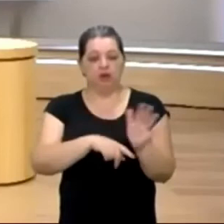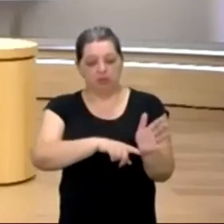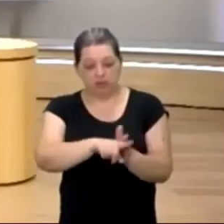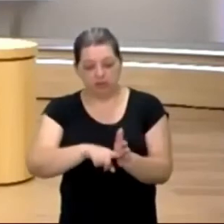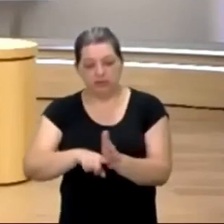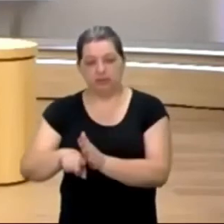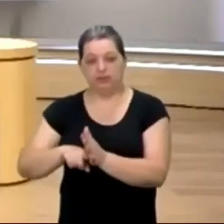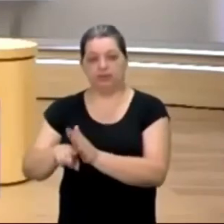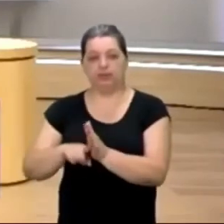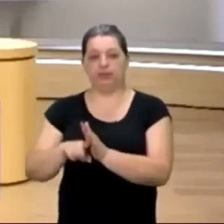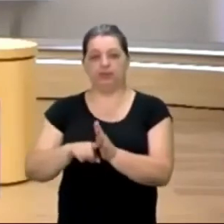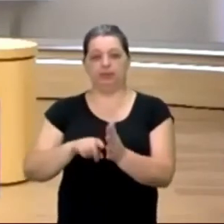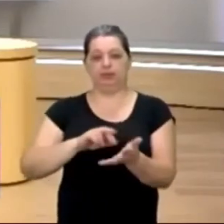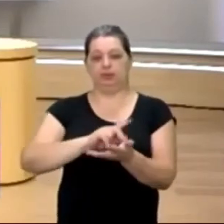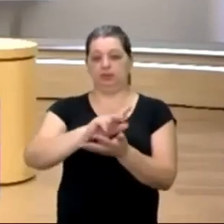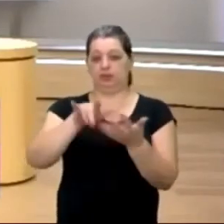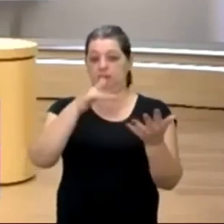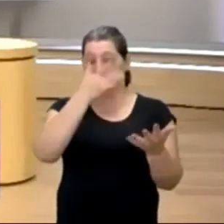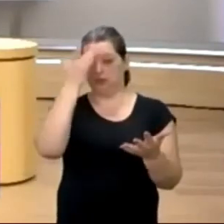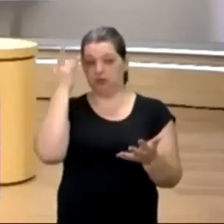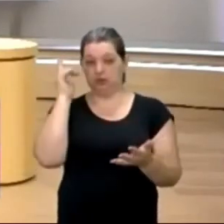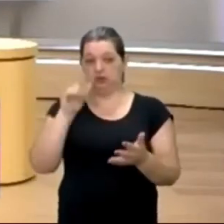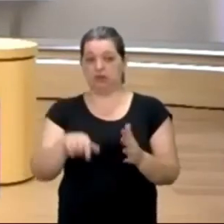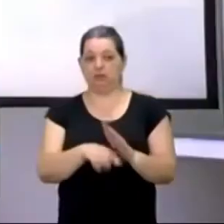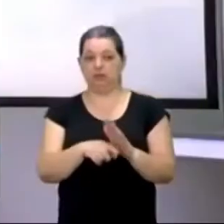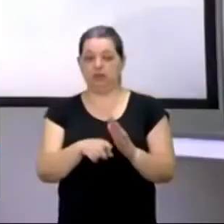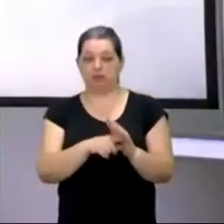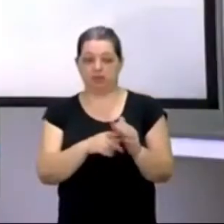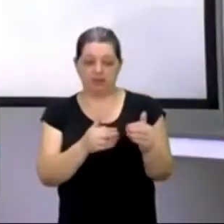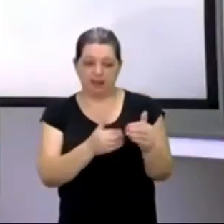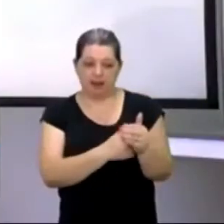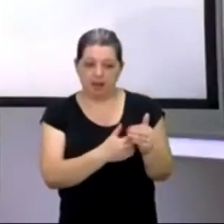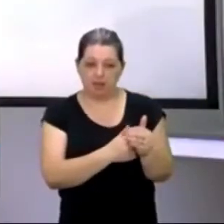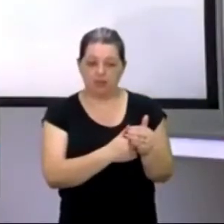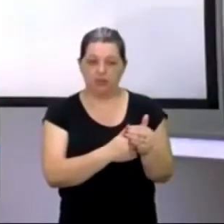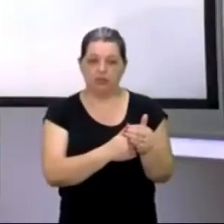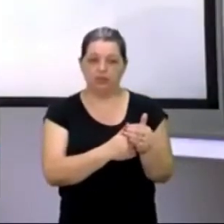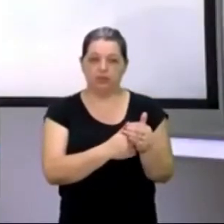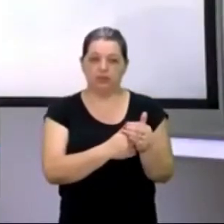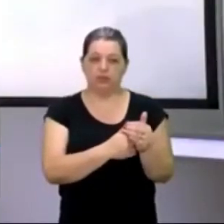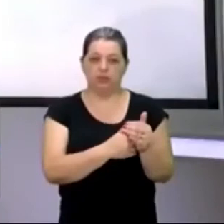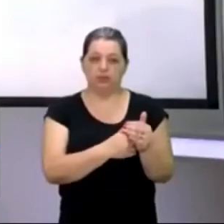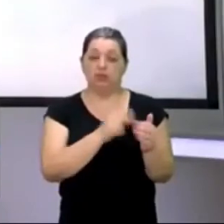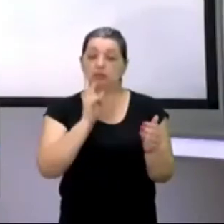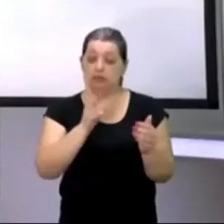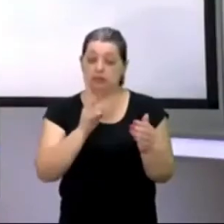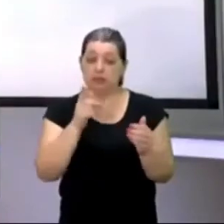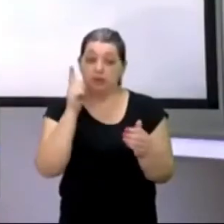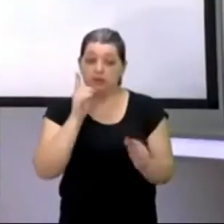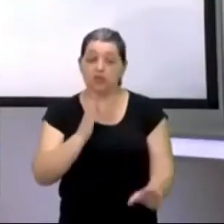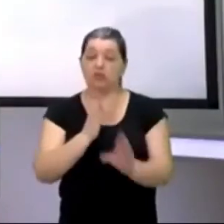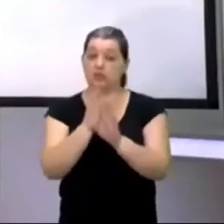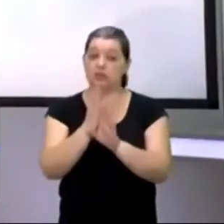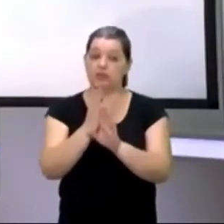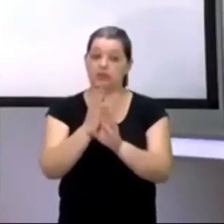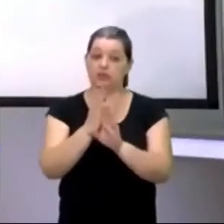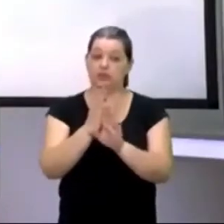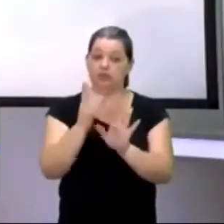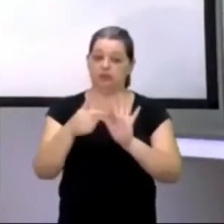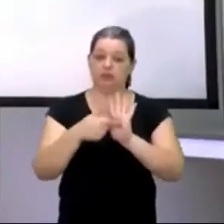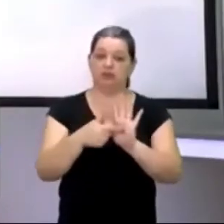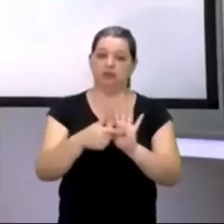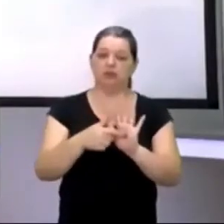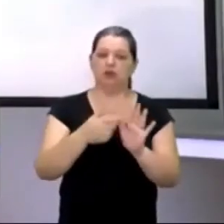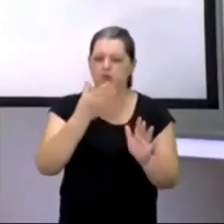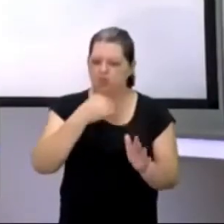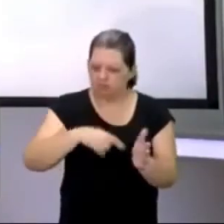Christie, Sidney Sheldon, o mistério ele é sempre solucionado. O cara, o detetive